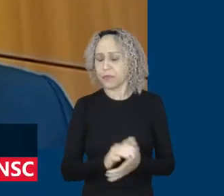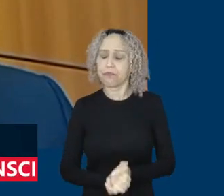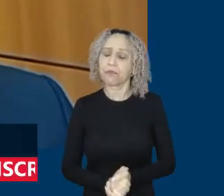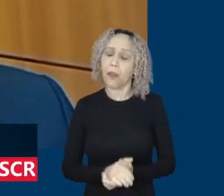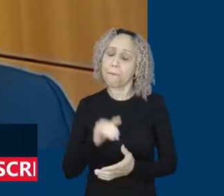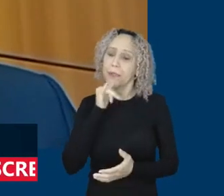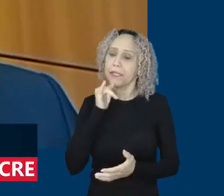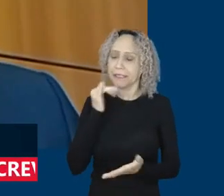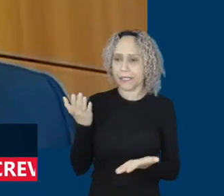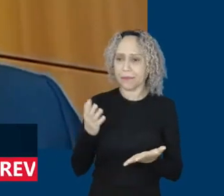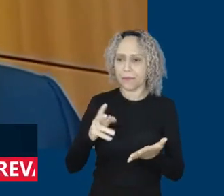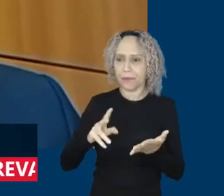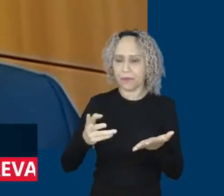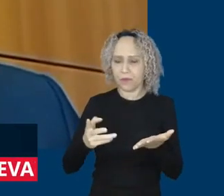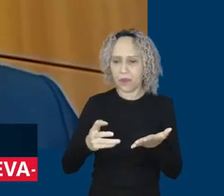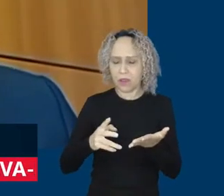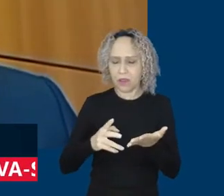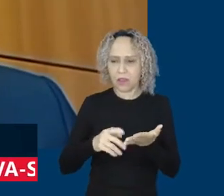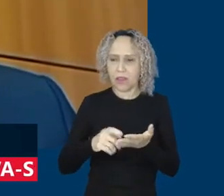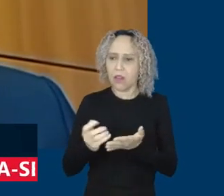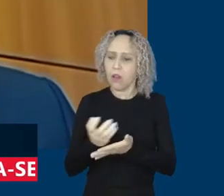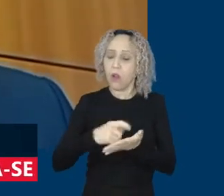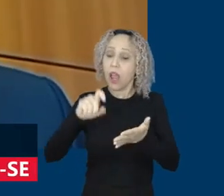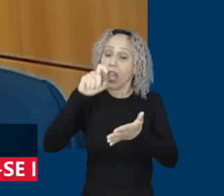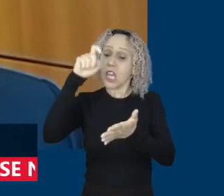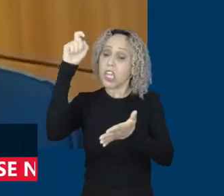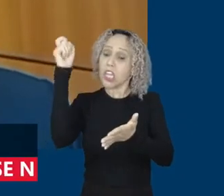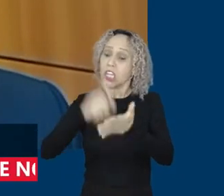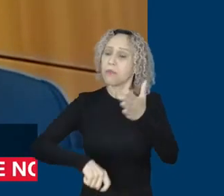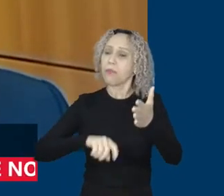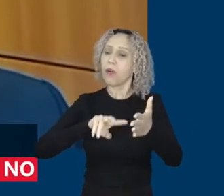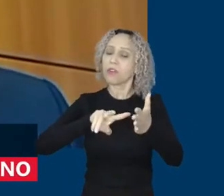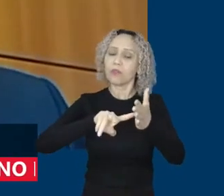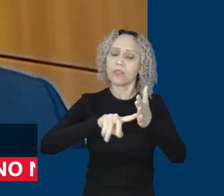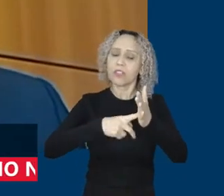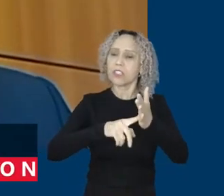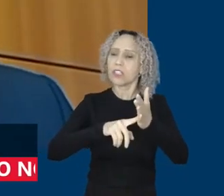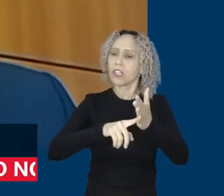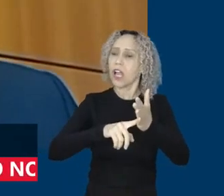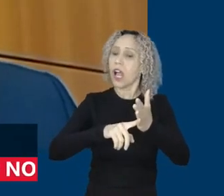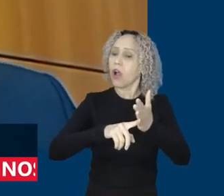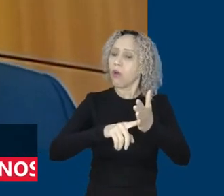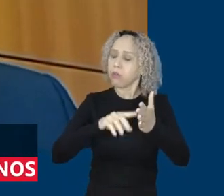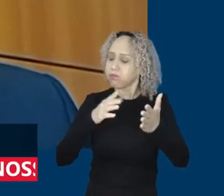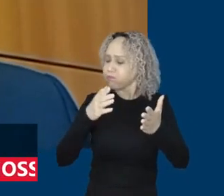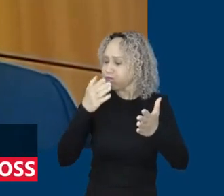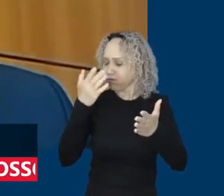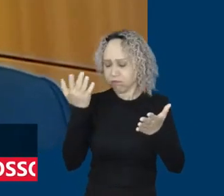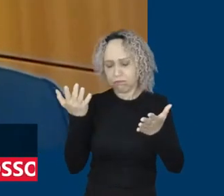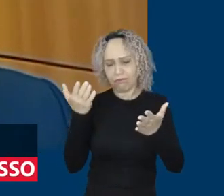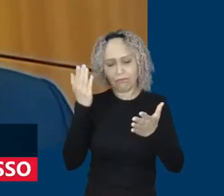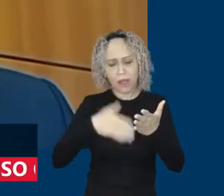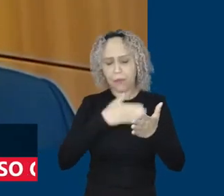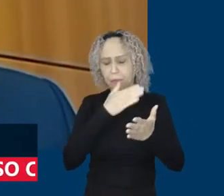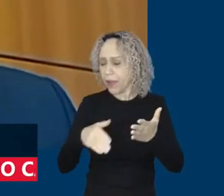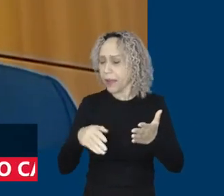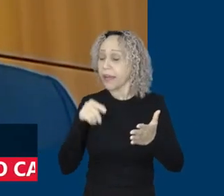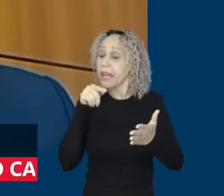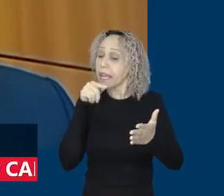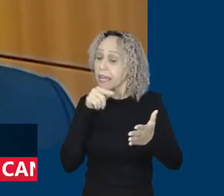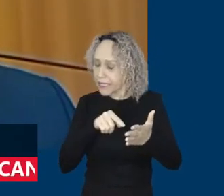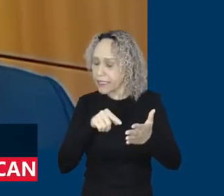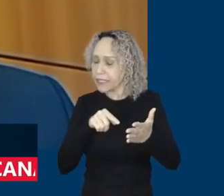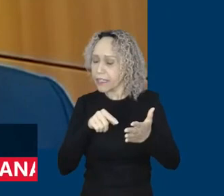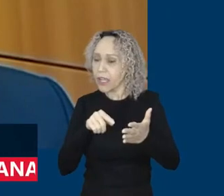no Brasil, que era uma reivindicação, inclusive, antiga, de um setor importante do movimento sindical,